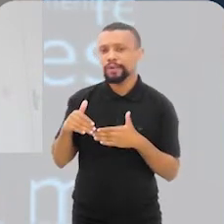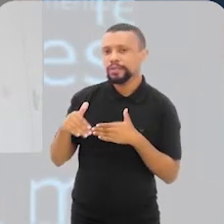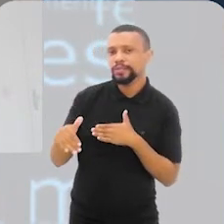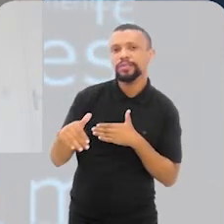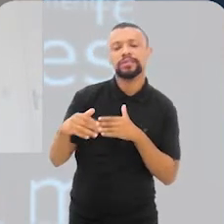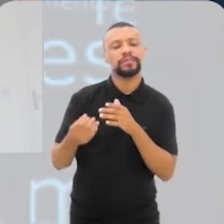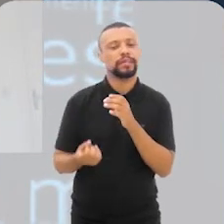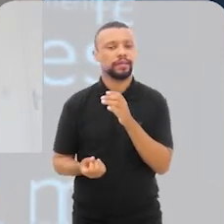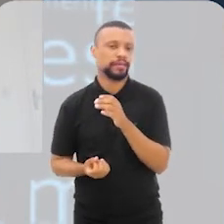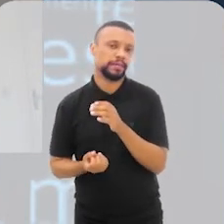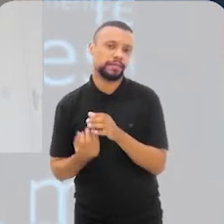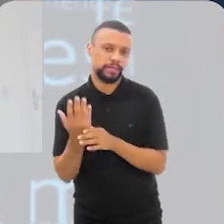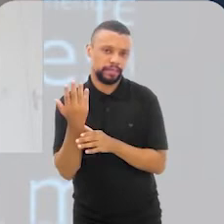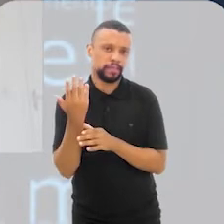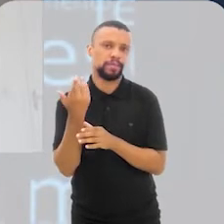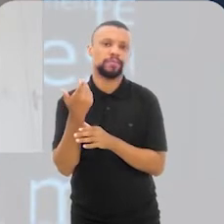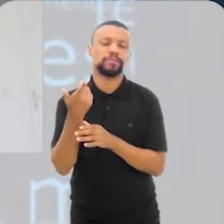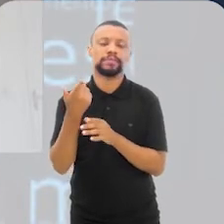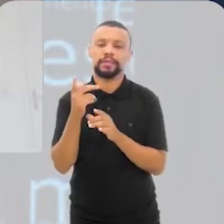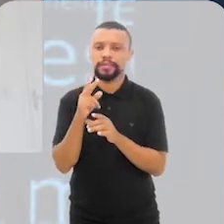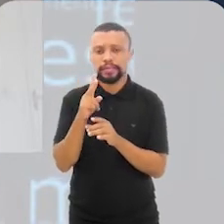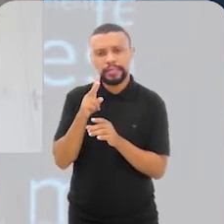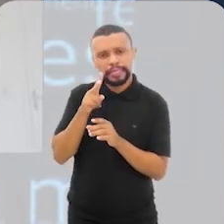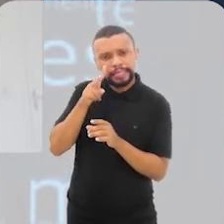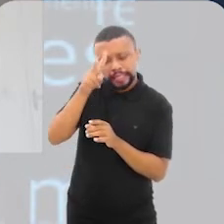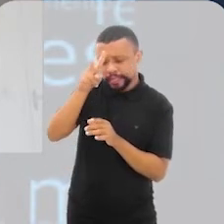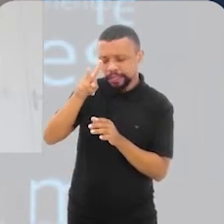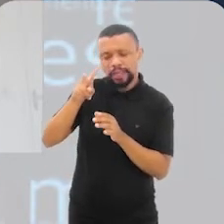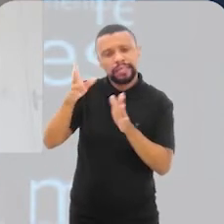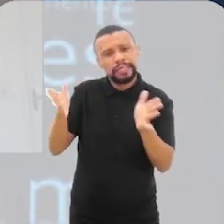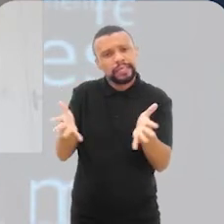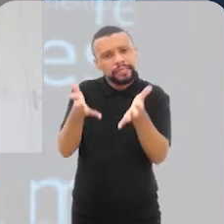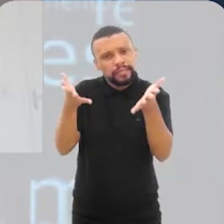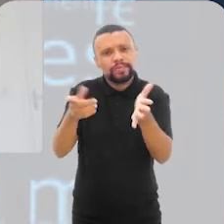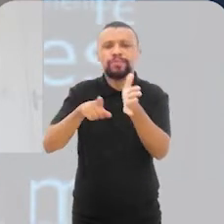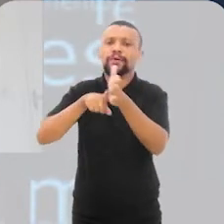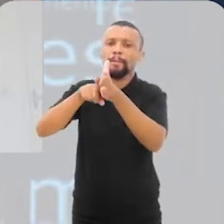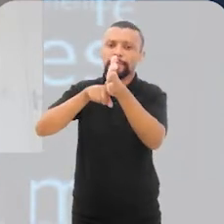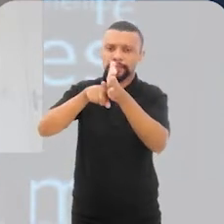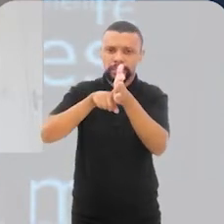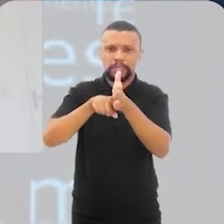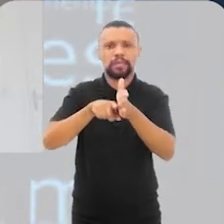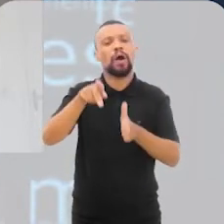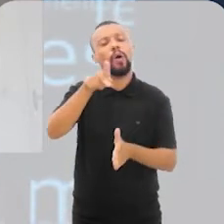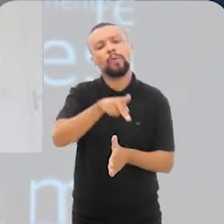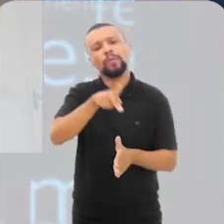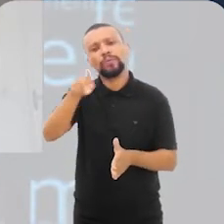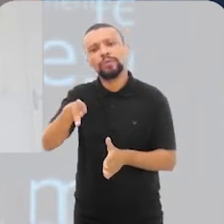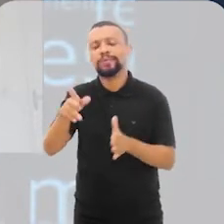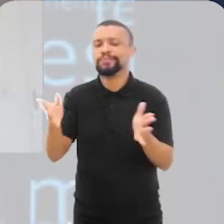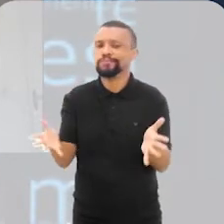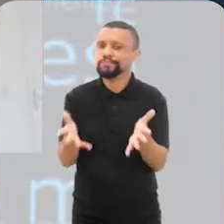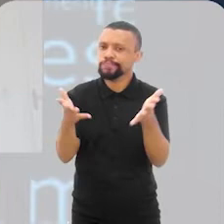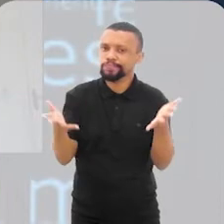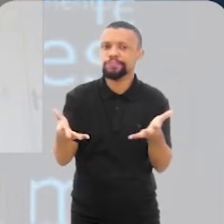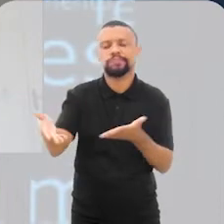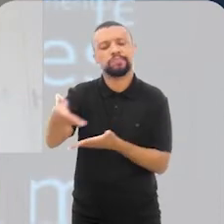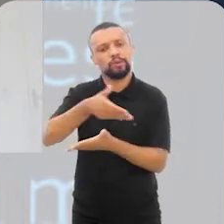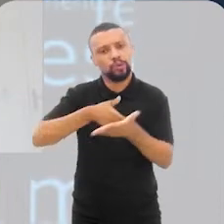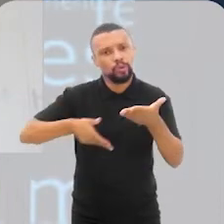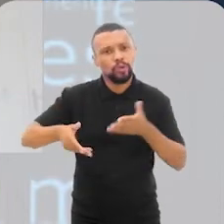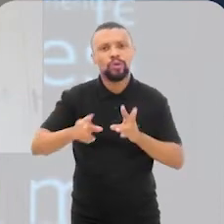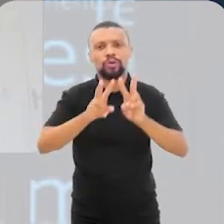lançamento desse incentivo à pesquisa, os professores se mobilizaram em torno das